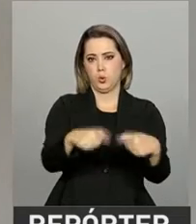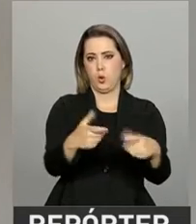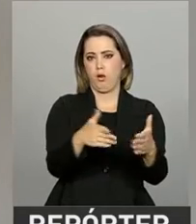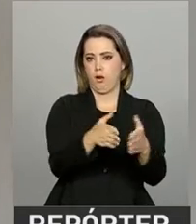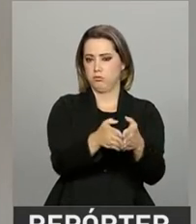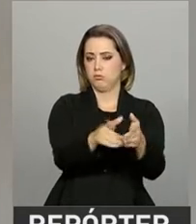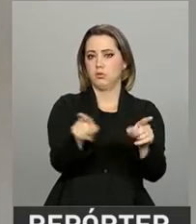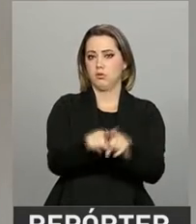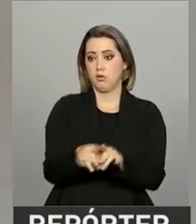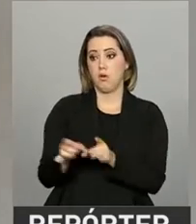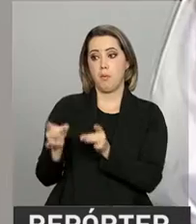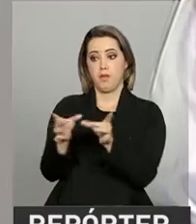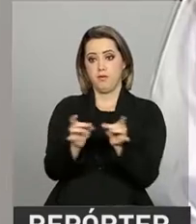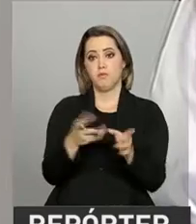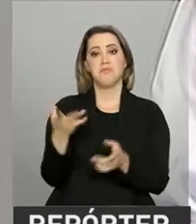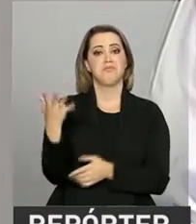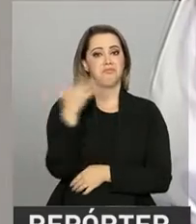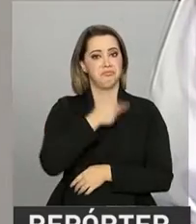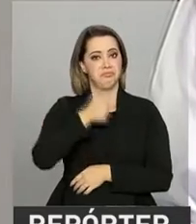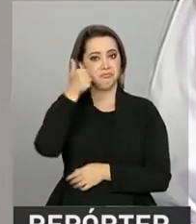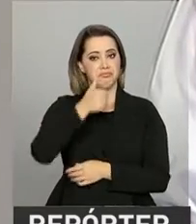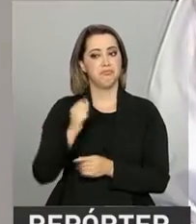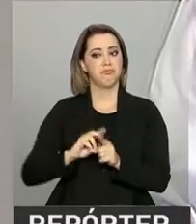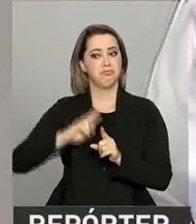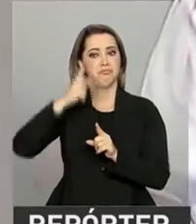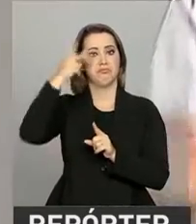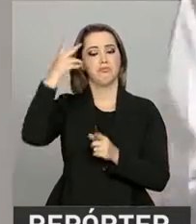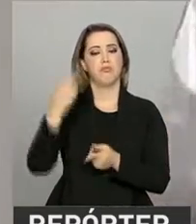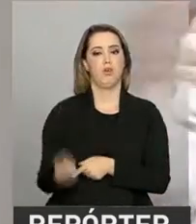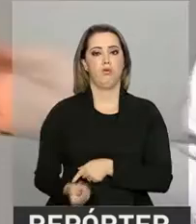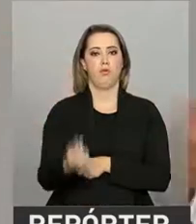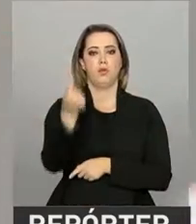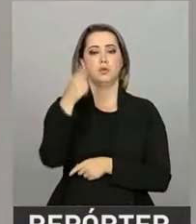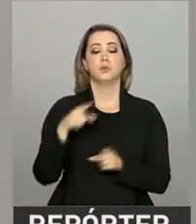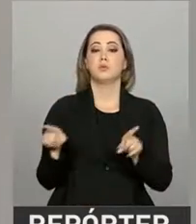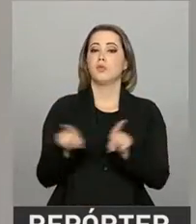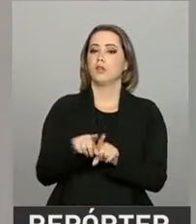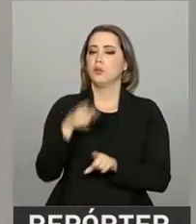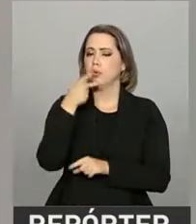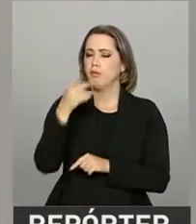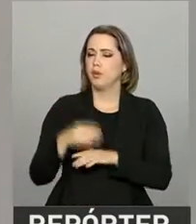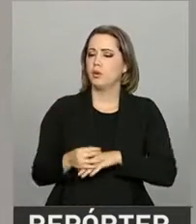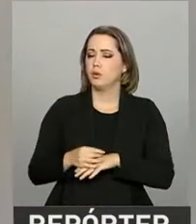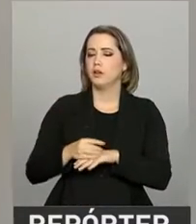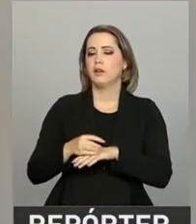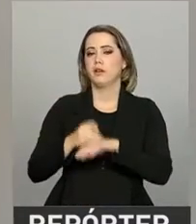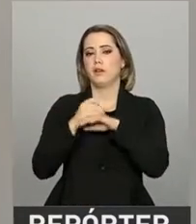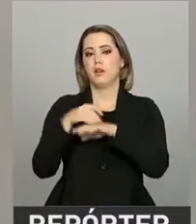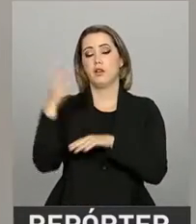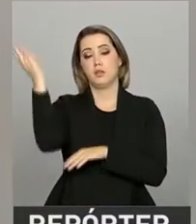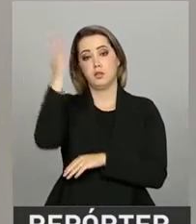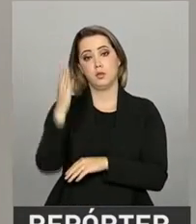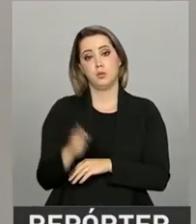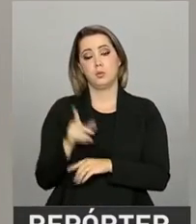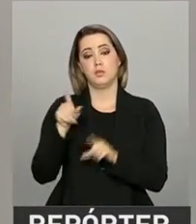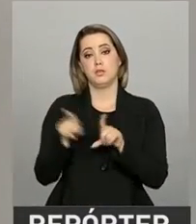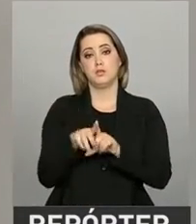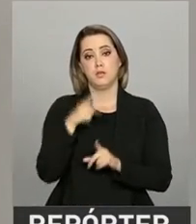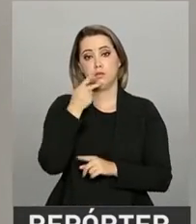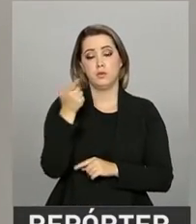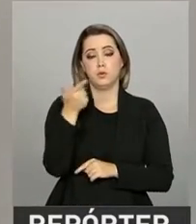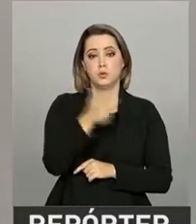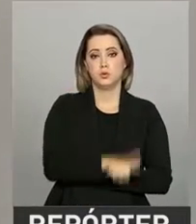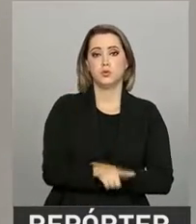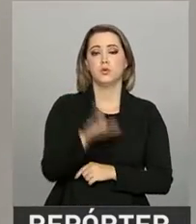com um ágil extraordinário. O presidente também falou sobre a situação envolvendo a produção de carnes do país. Michel Temer reafirmou